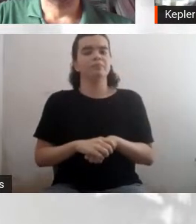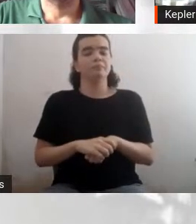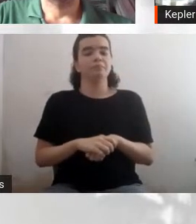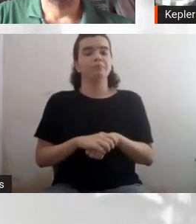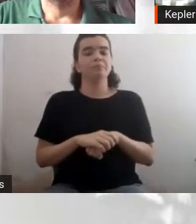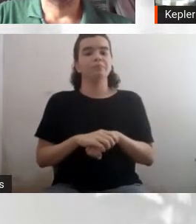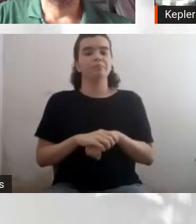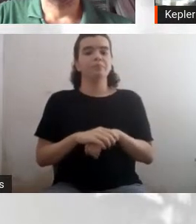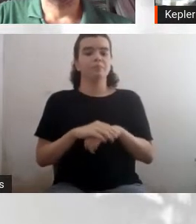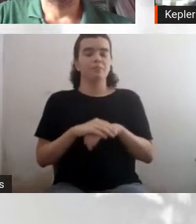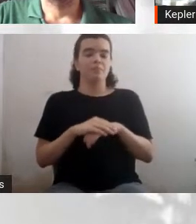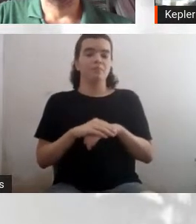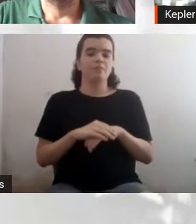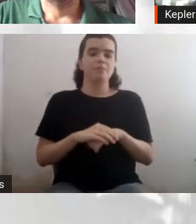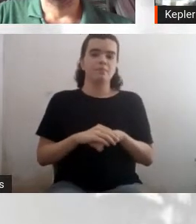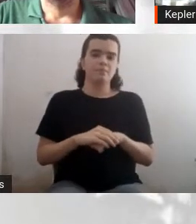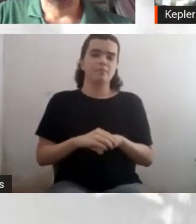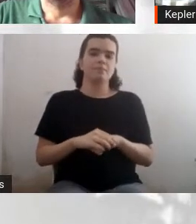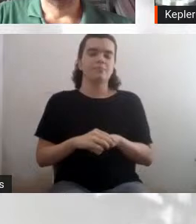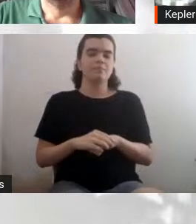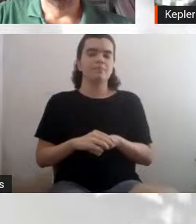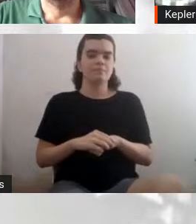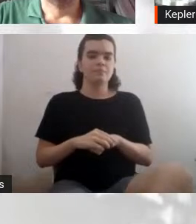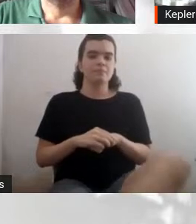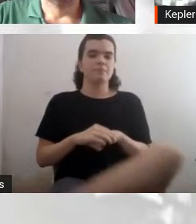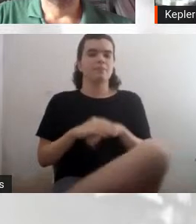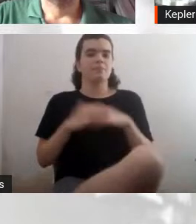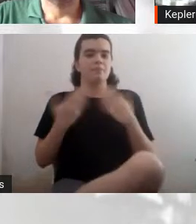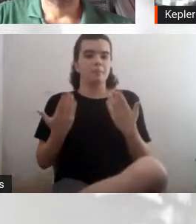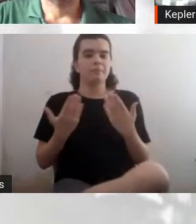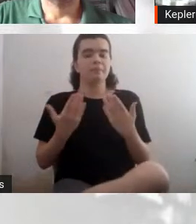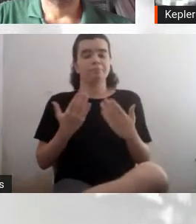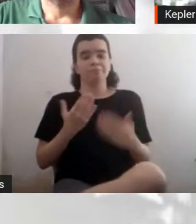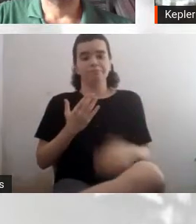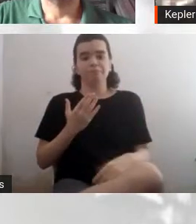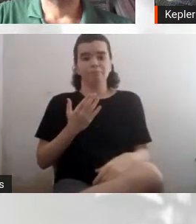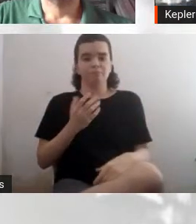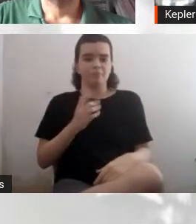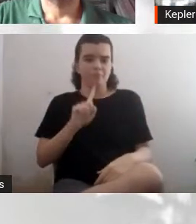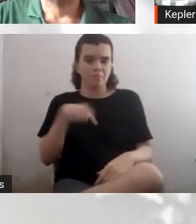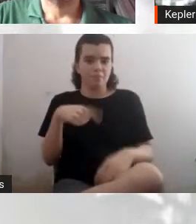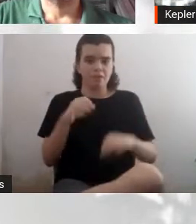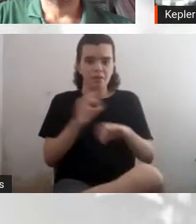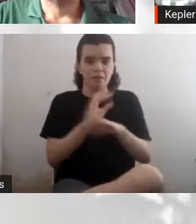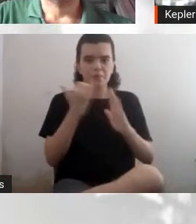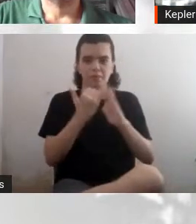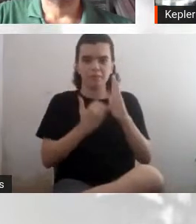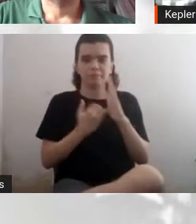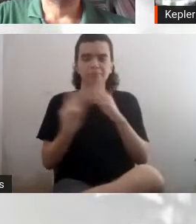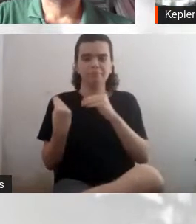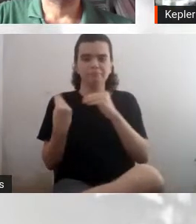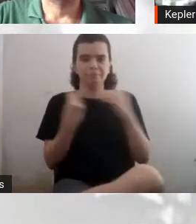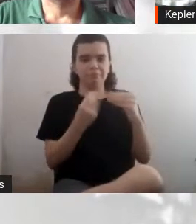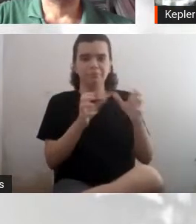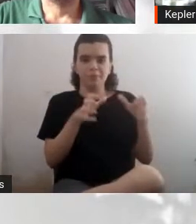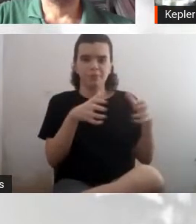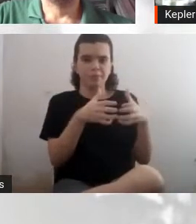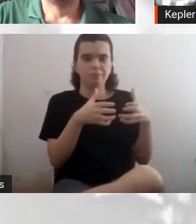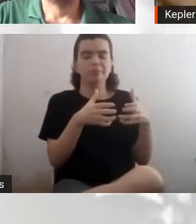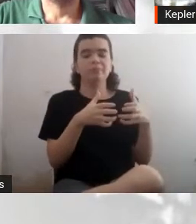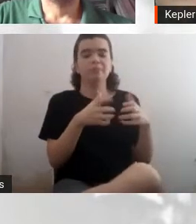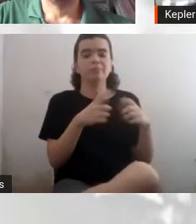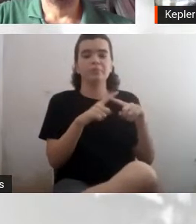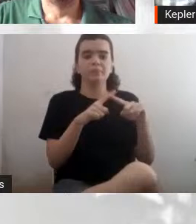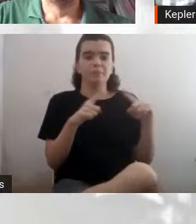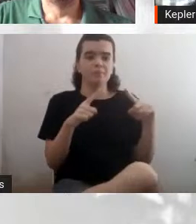não possa, não pode ter um hacker que vai destruir o teu telescópio jogando ele contra o chão, então,